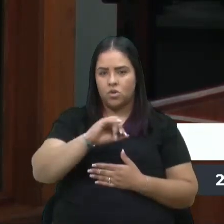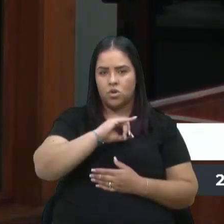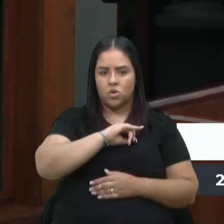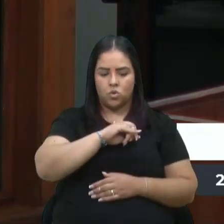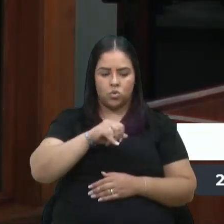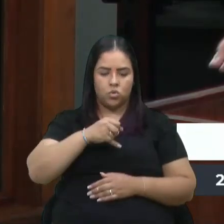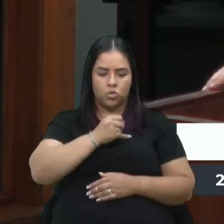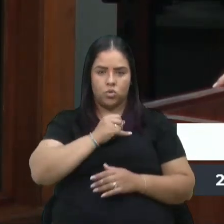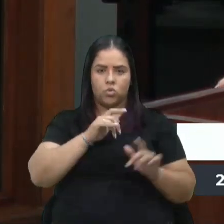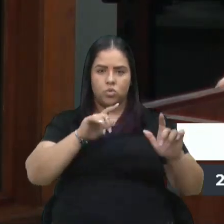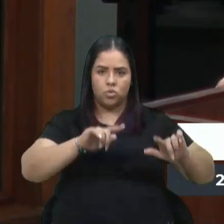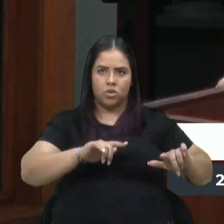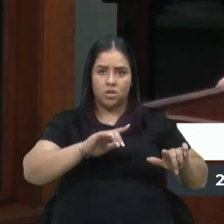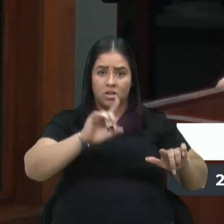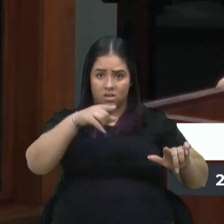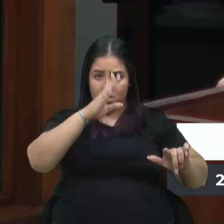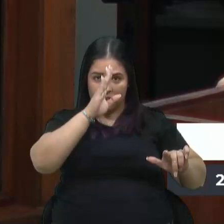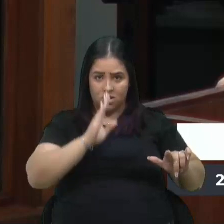É de graça?